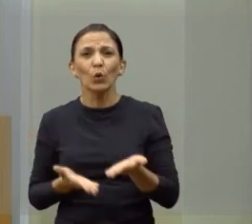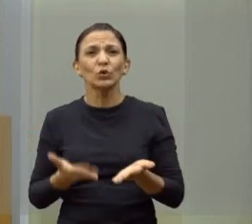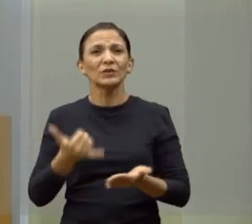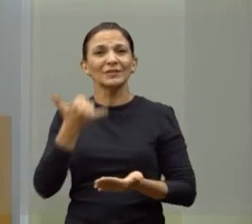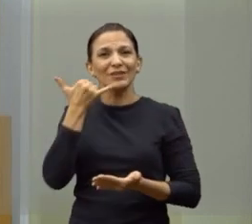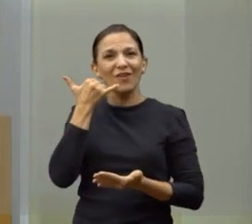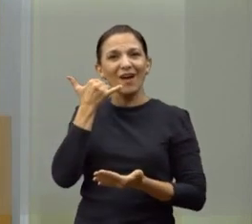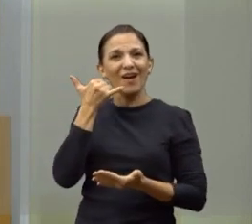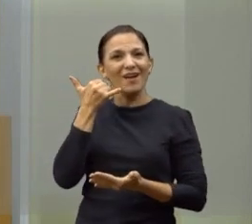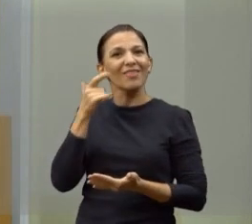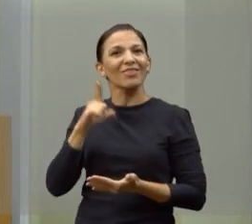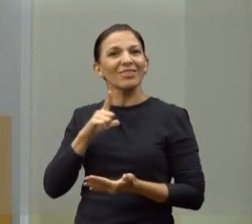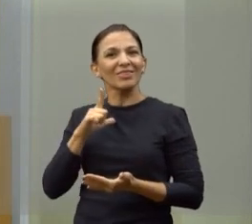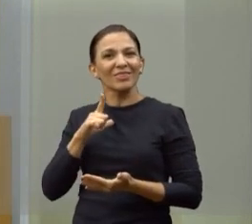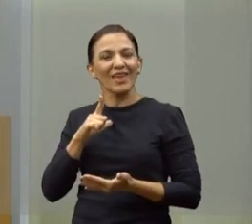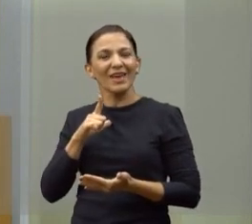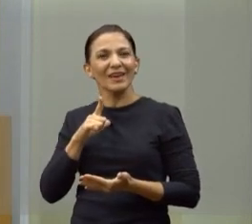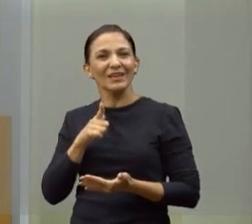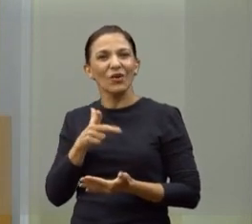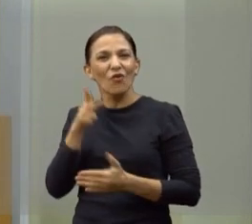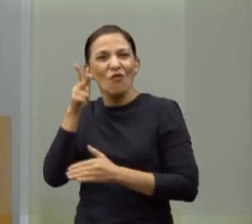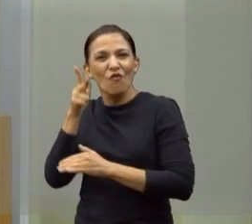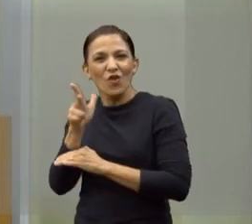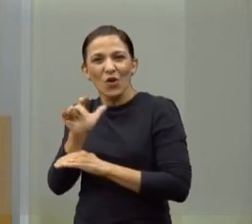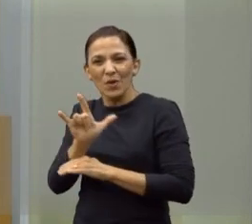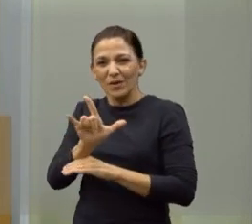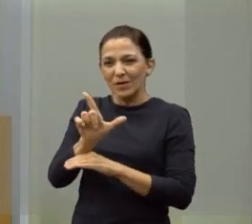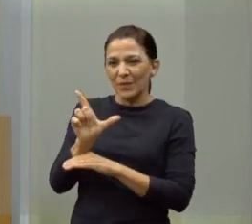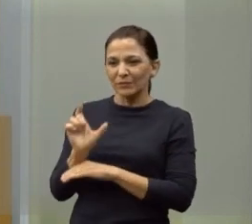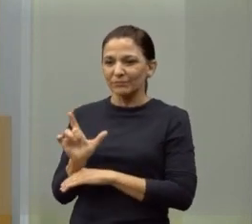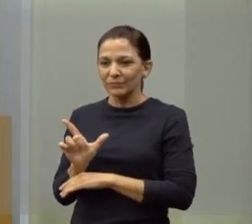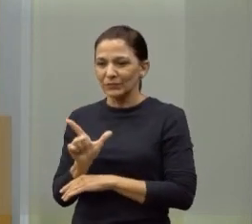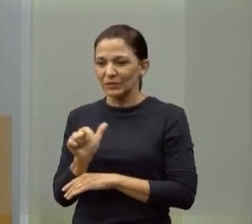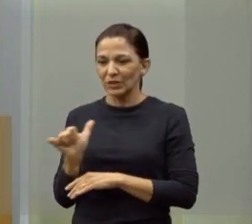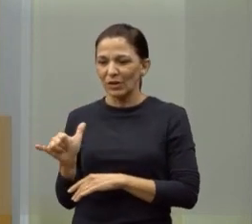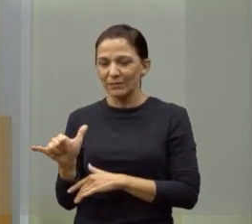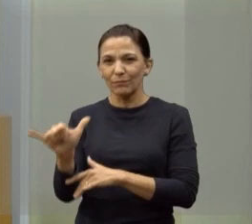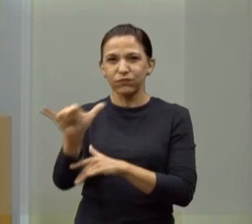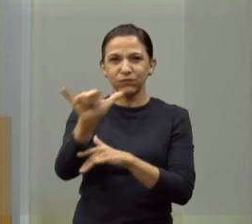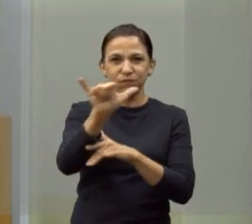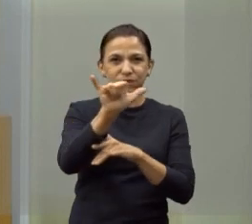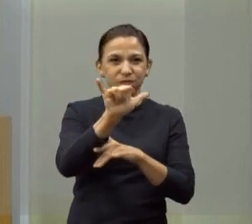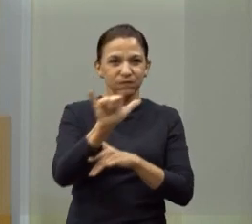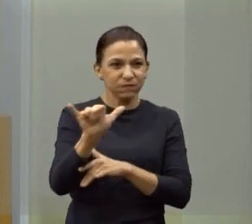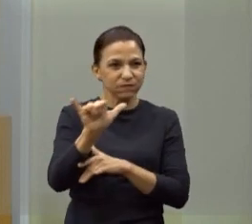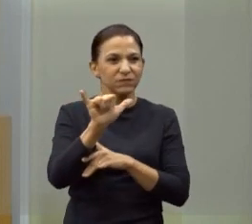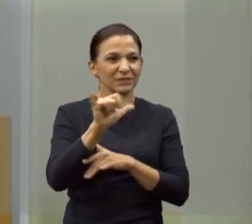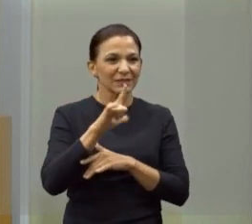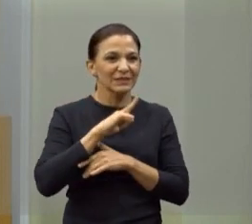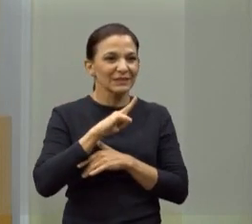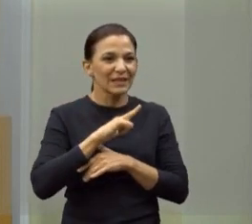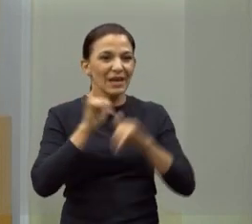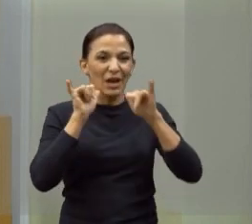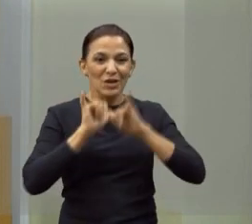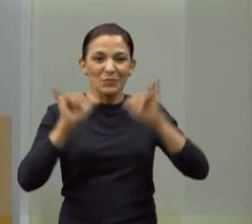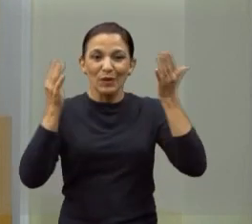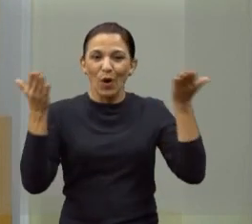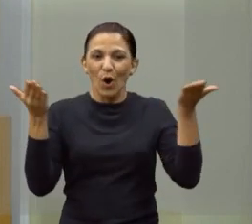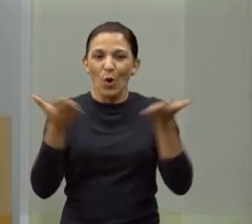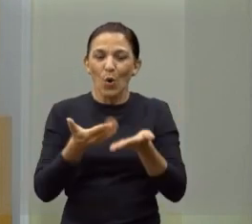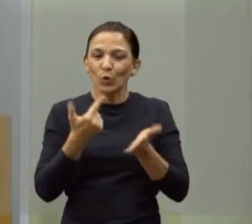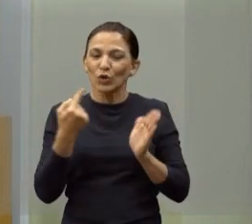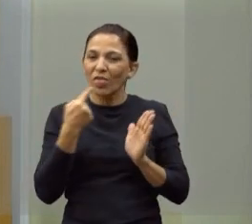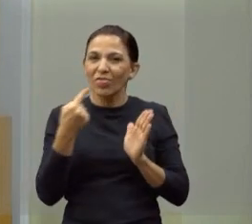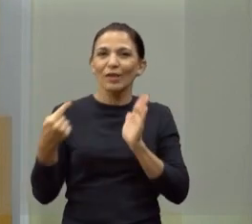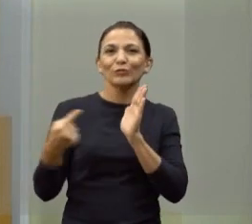e elas conseguem registrar o racismo, a LGBTfobia, a misoginia, e a imprensa tem mais acesso hoje a